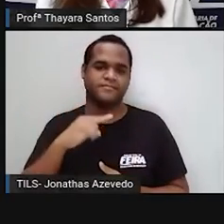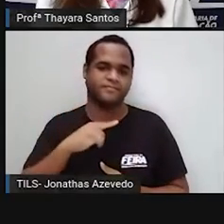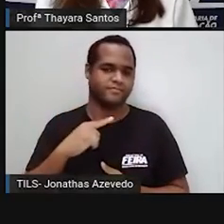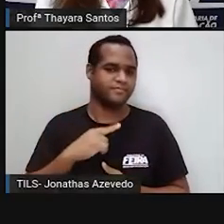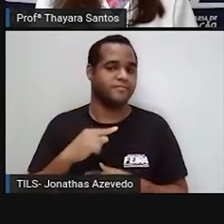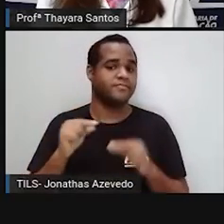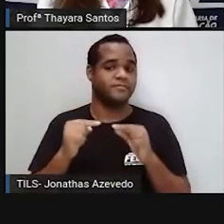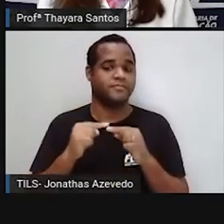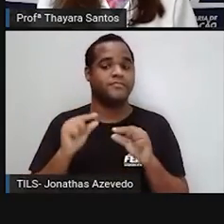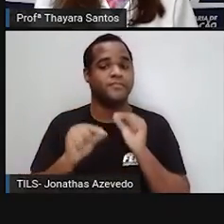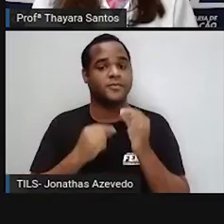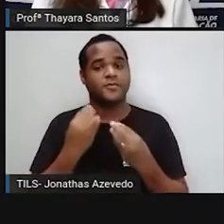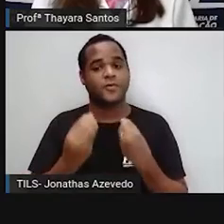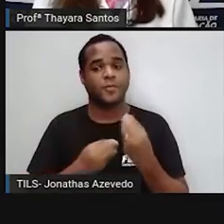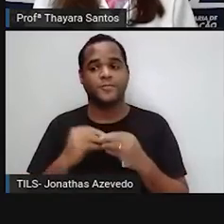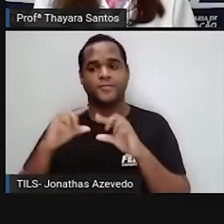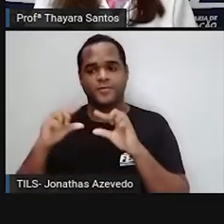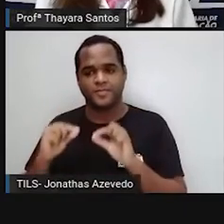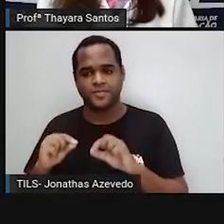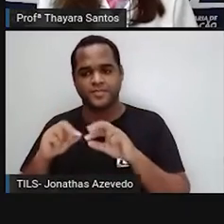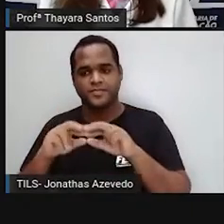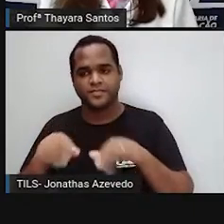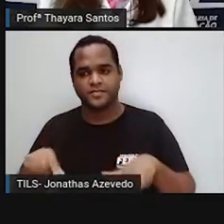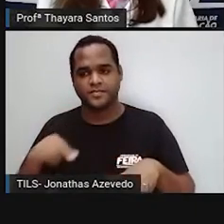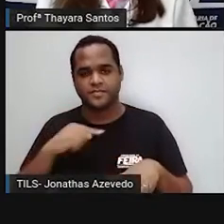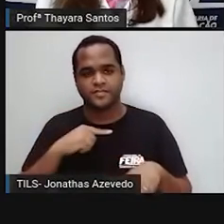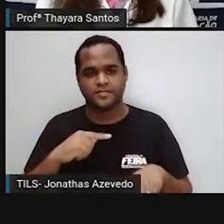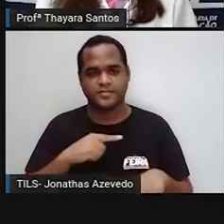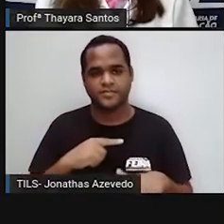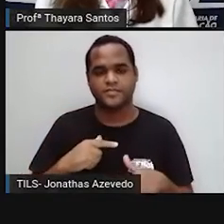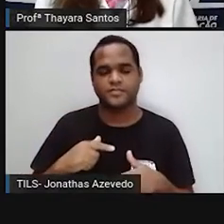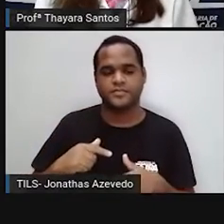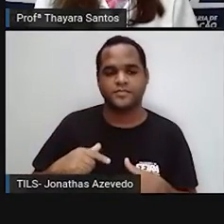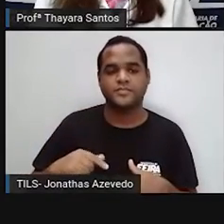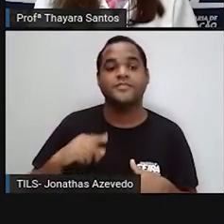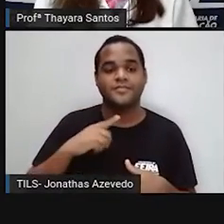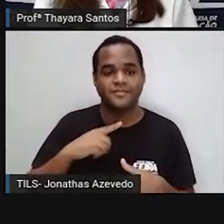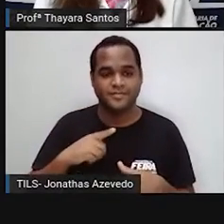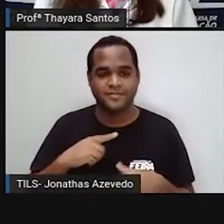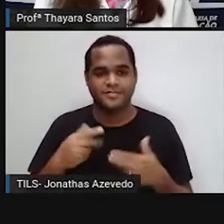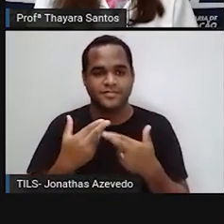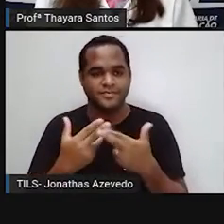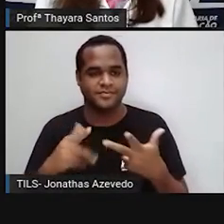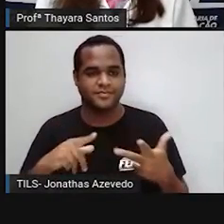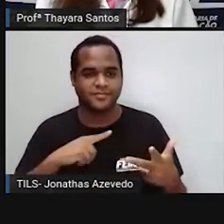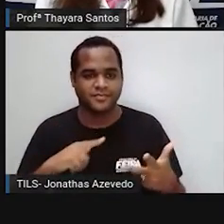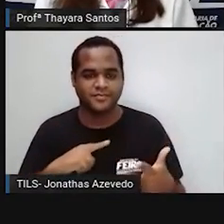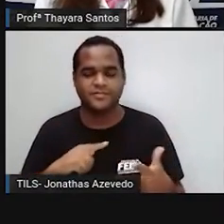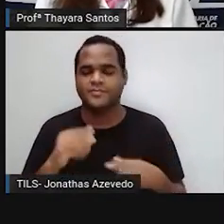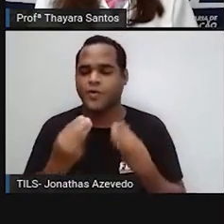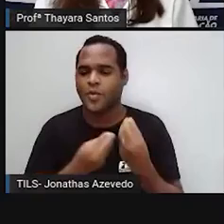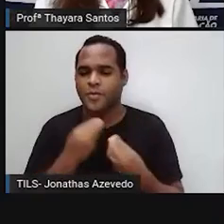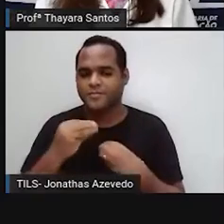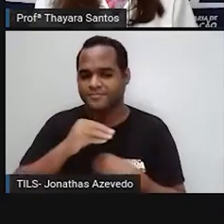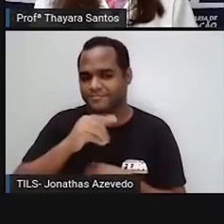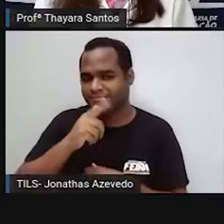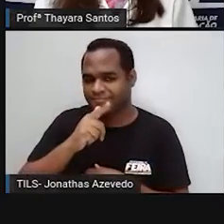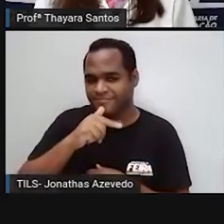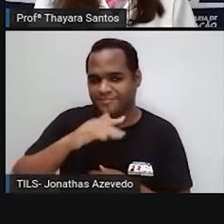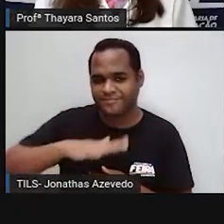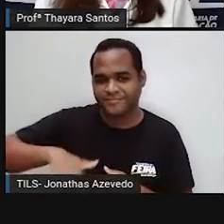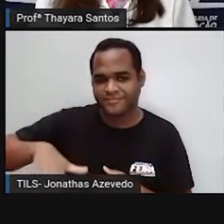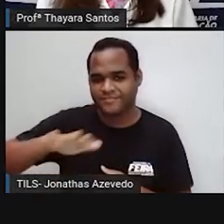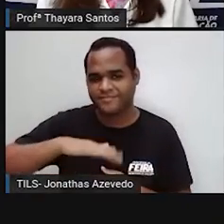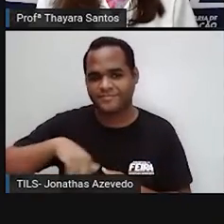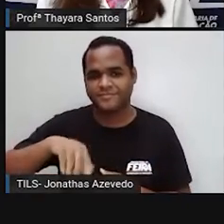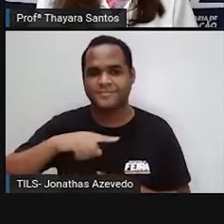ela não volta mais a ser geleira. E com isso, aumenta o nível do mar. E com o